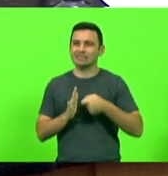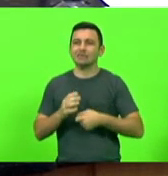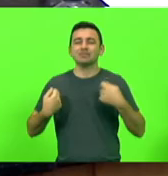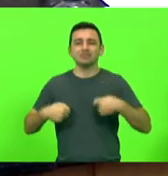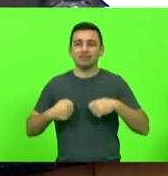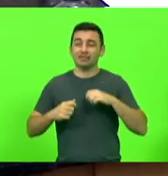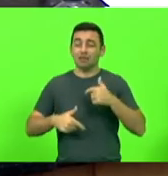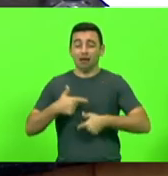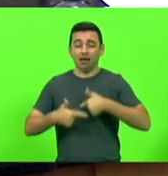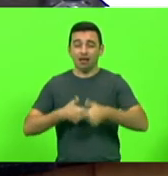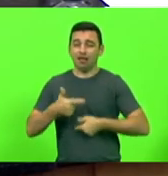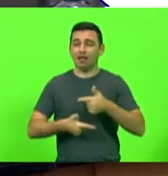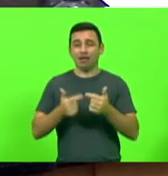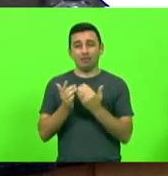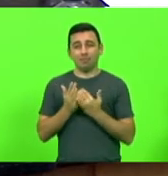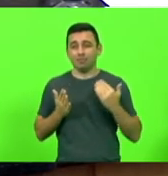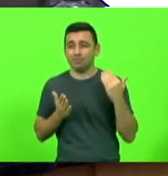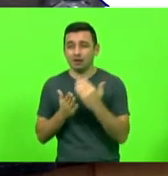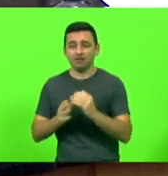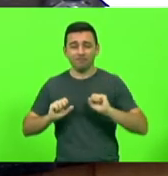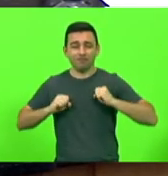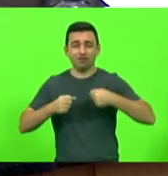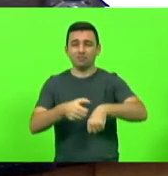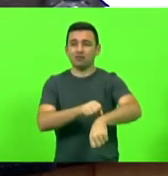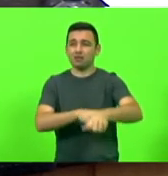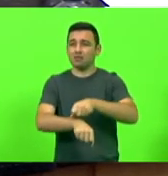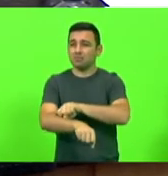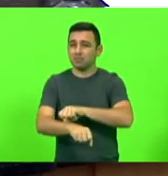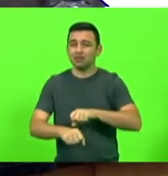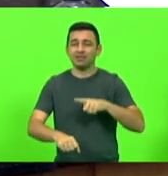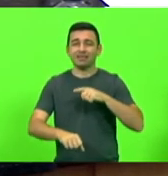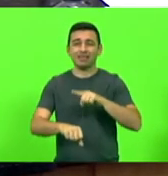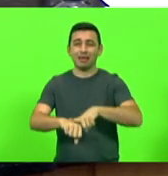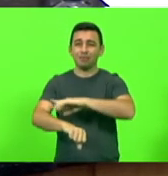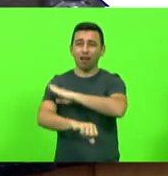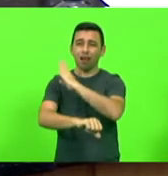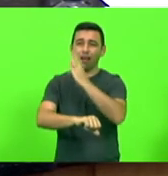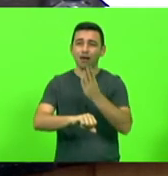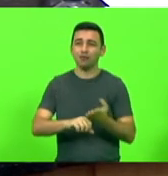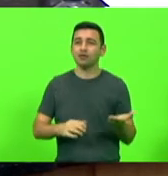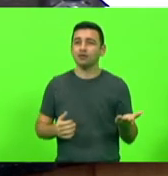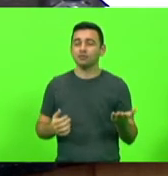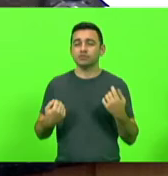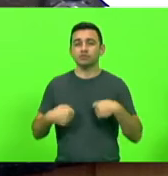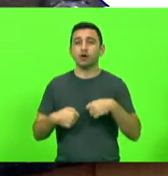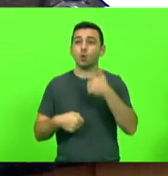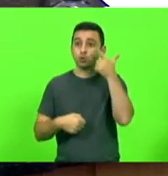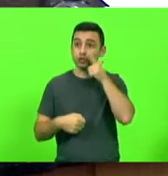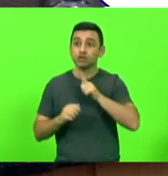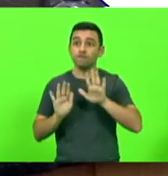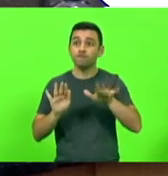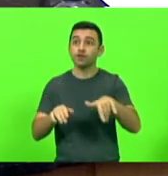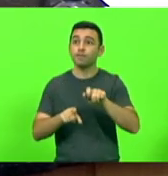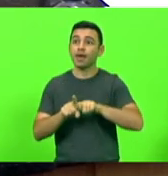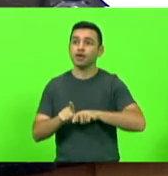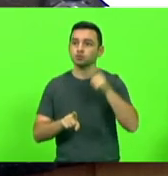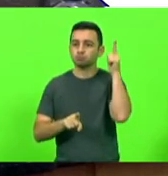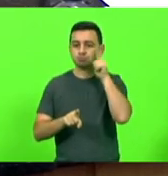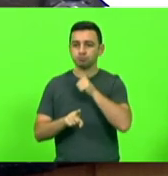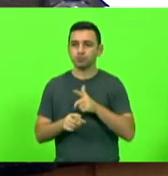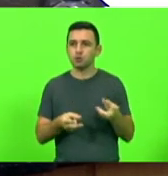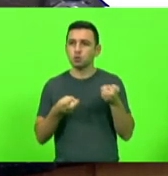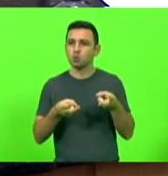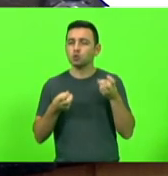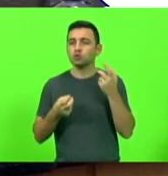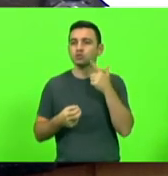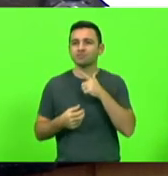muito, empreender muito, ter muita escala para conseguir tirar o lucro no final do mês. Portanto, não faz